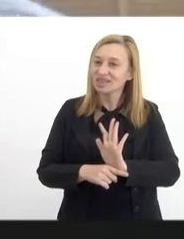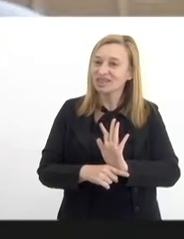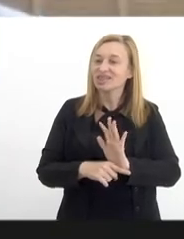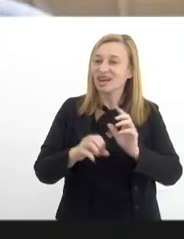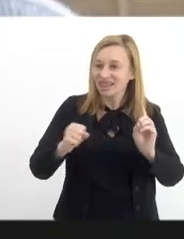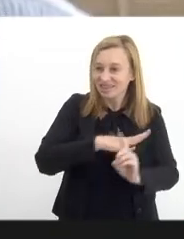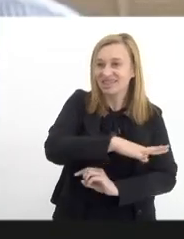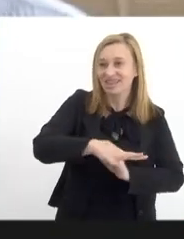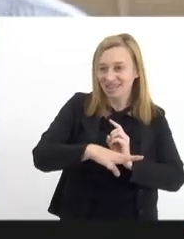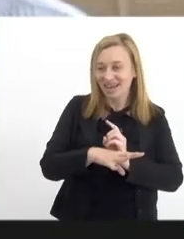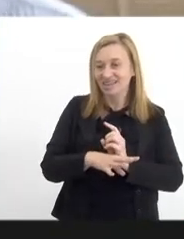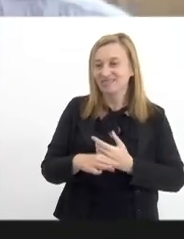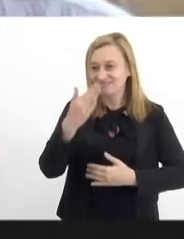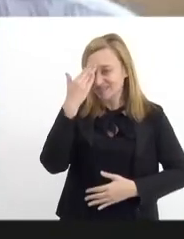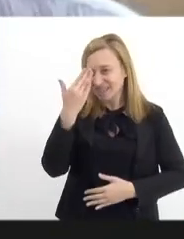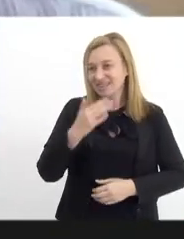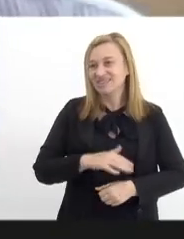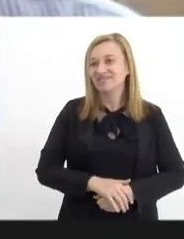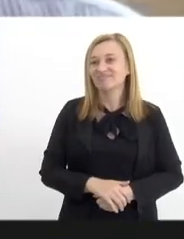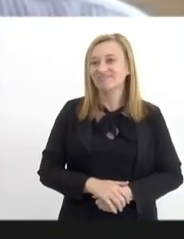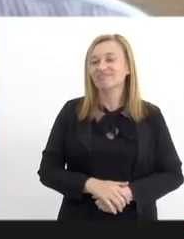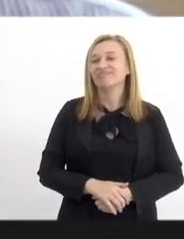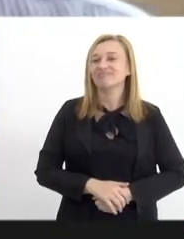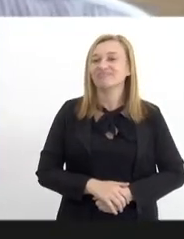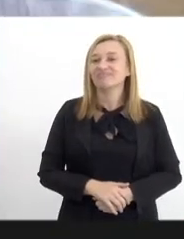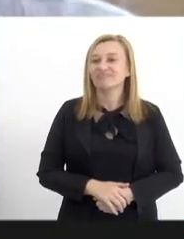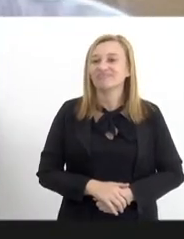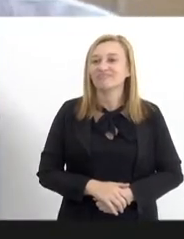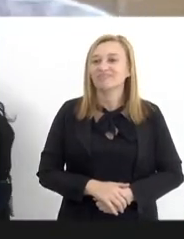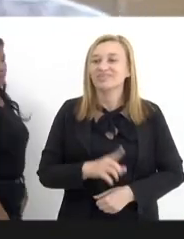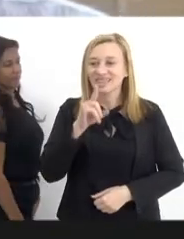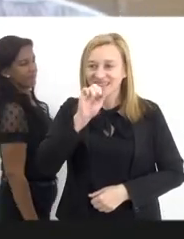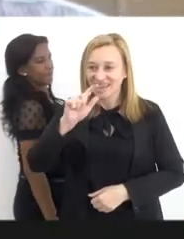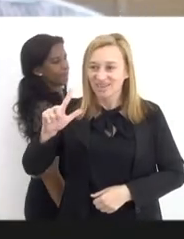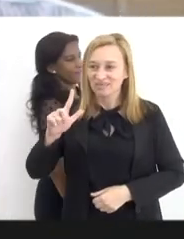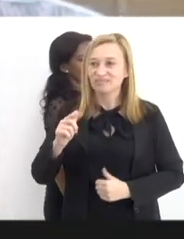sociedade no todo, ok? Muito obrigado, Daniel.